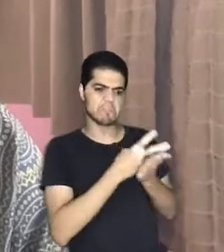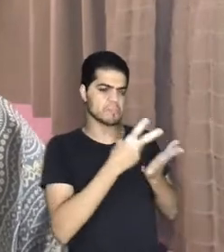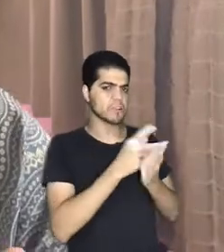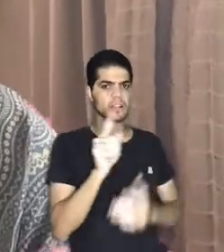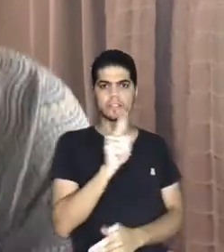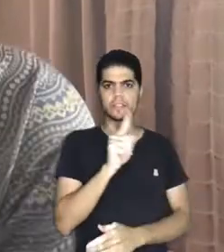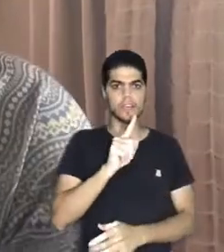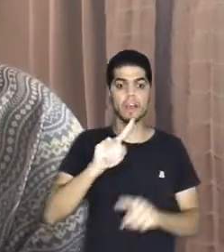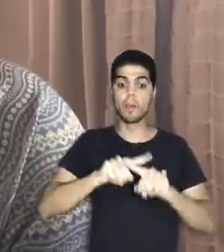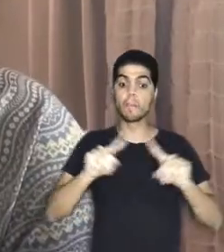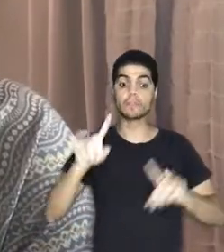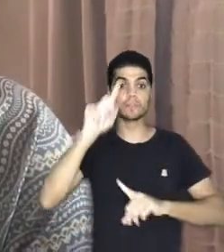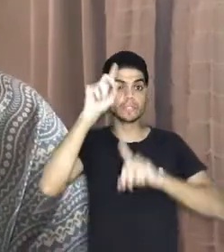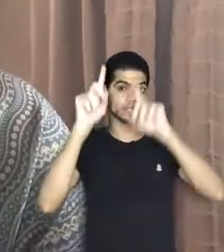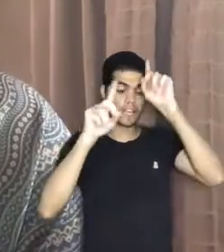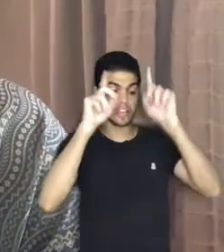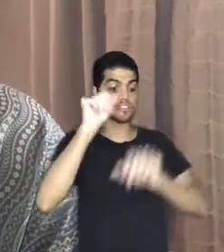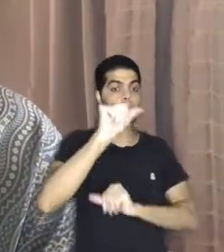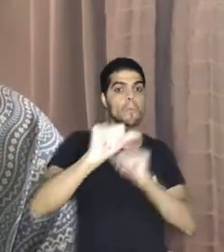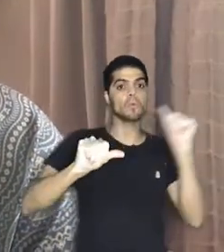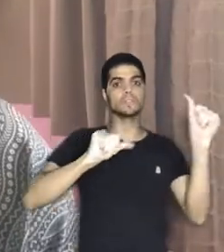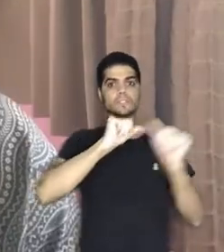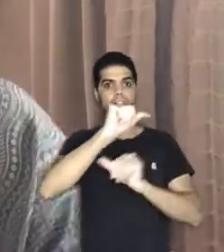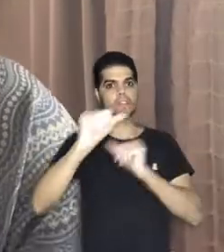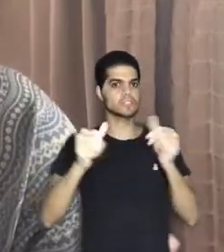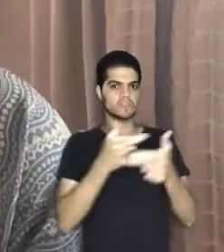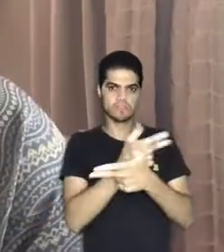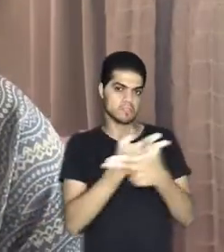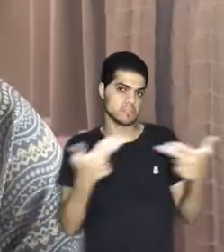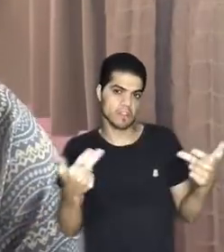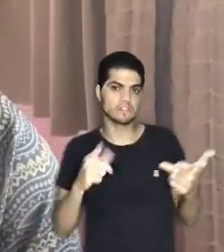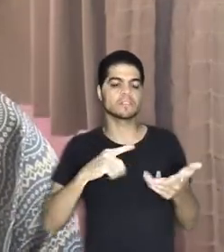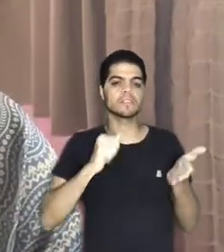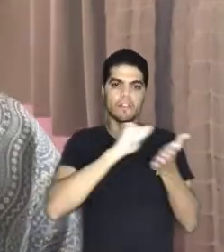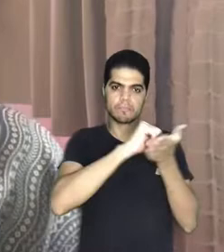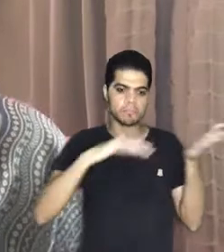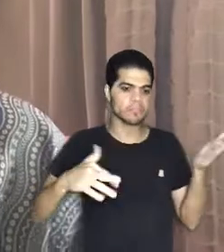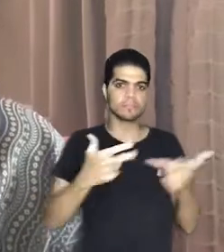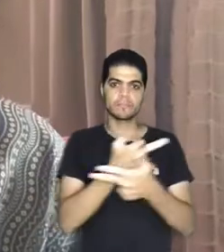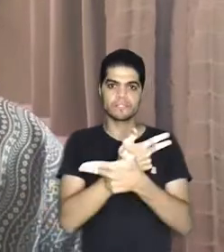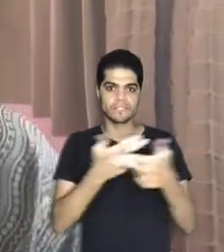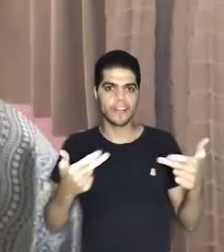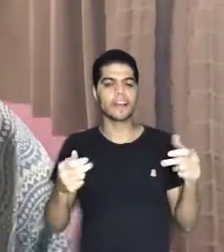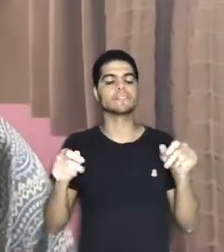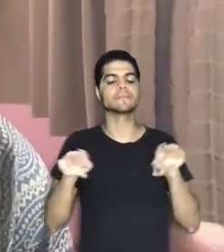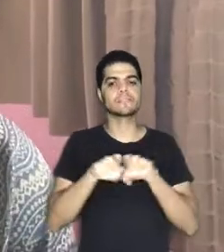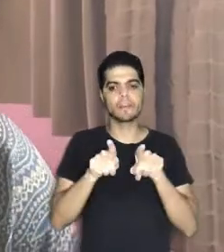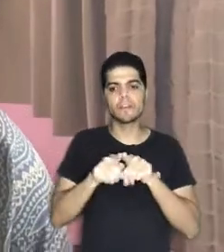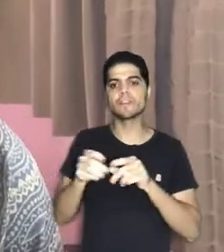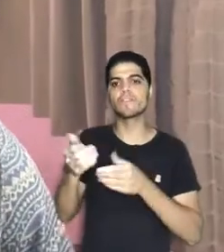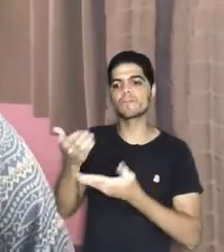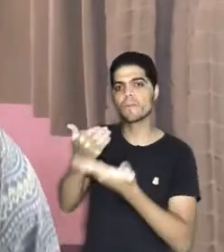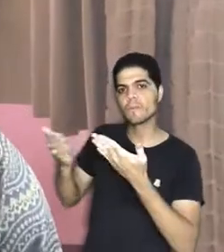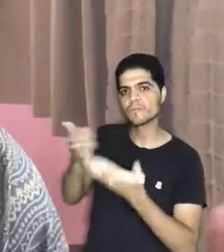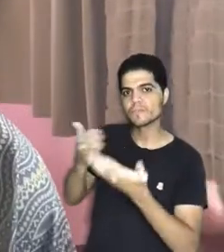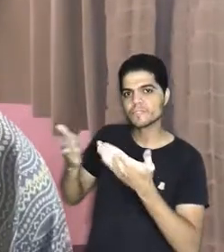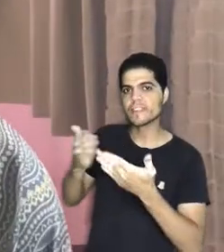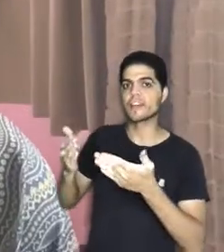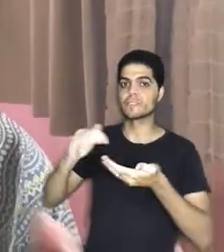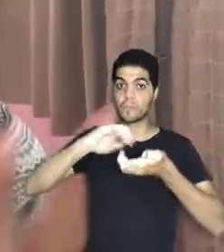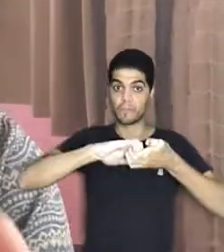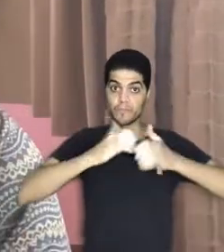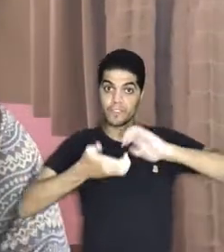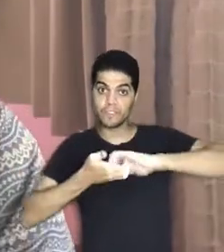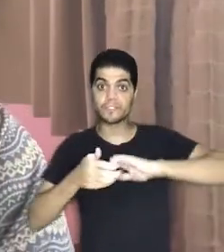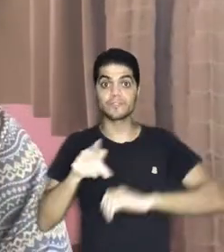Américo porque é justamente essa a ideia de uma releitura. E aí essa é uma atividade que é multidisciplinar. É preciso estar em diálogo com o professor de